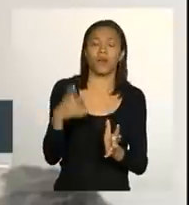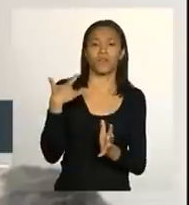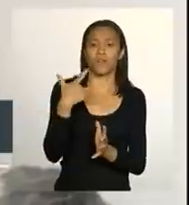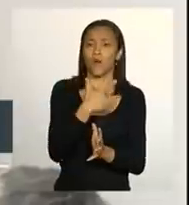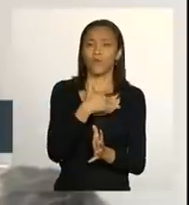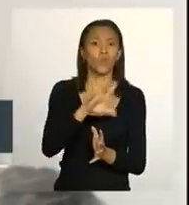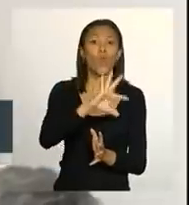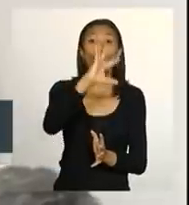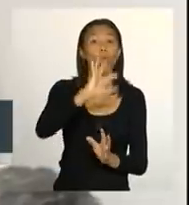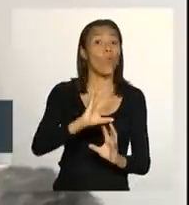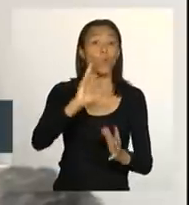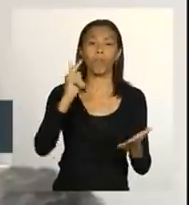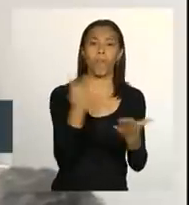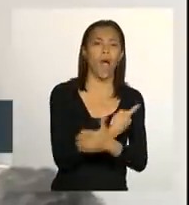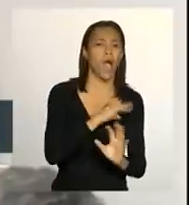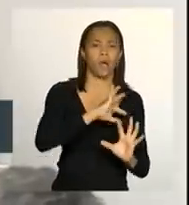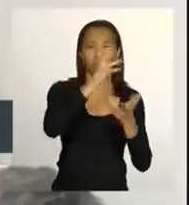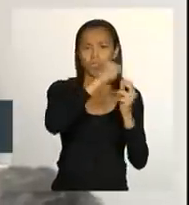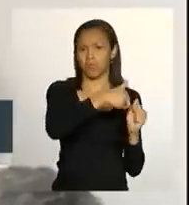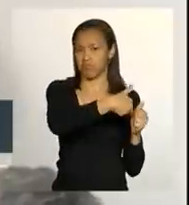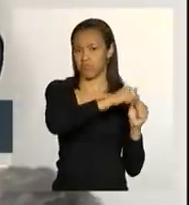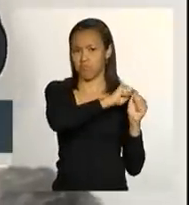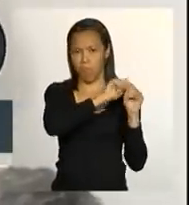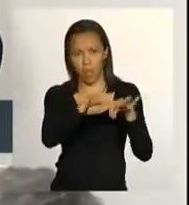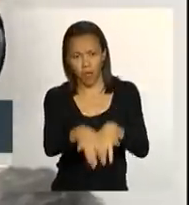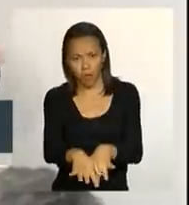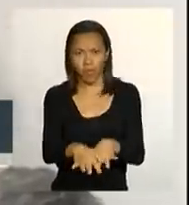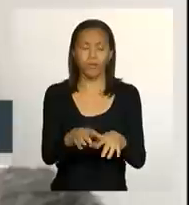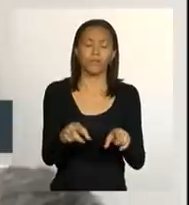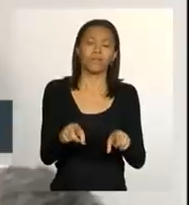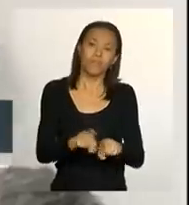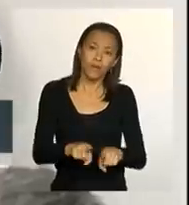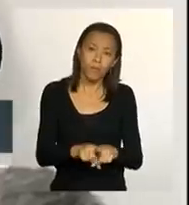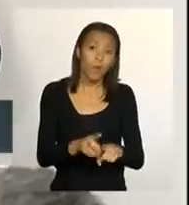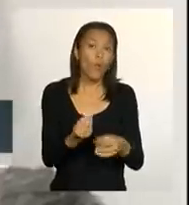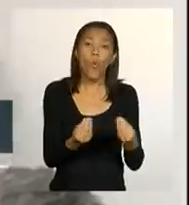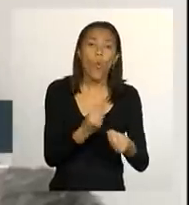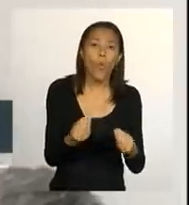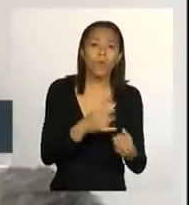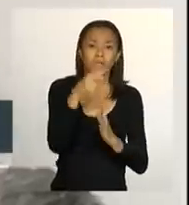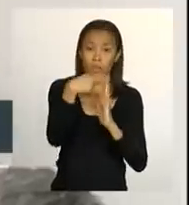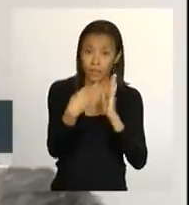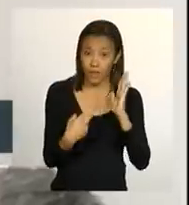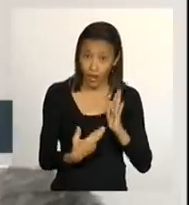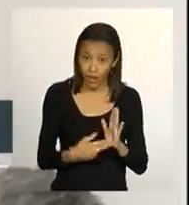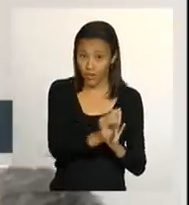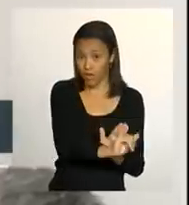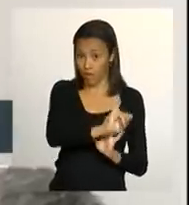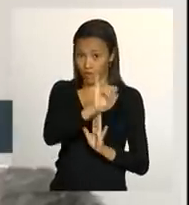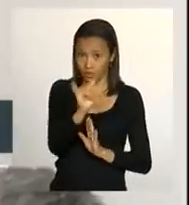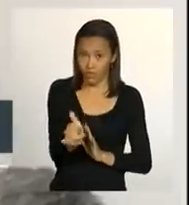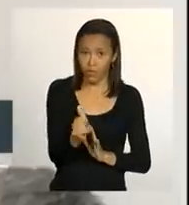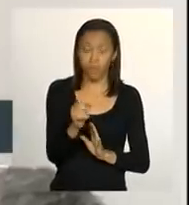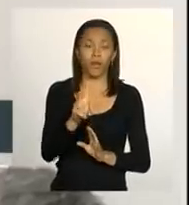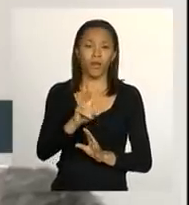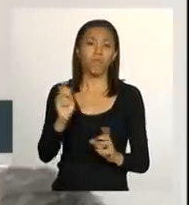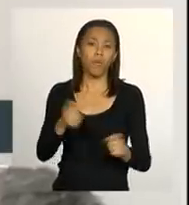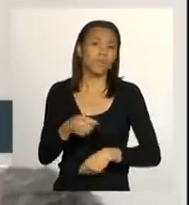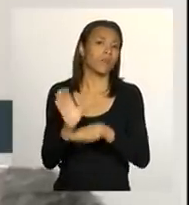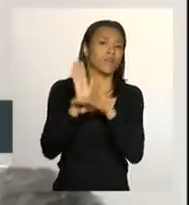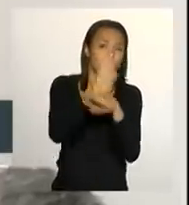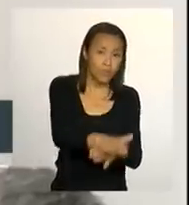situações de desastre, de risco sanitário, protocolo de acionamento, quais são os critérios de acionamento, entre eles,